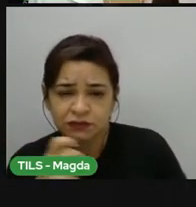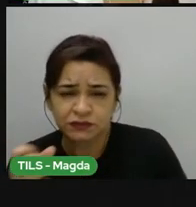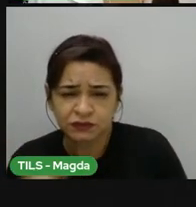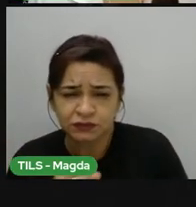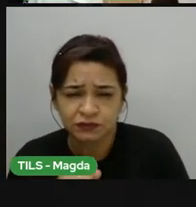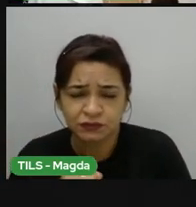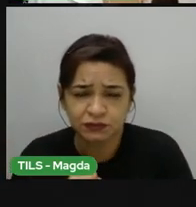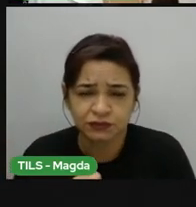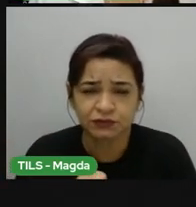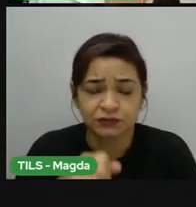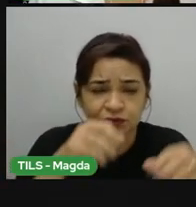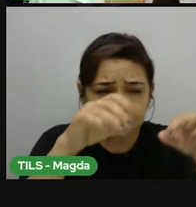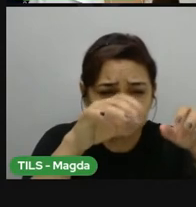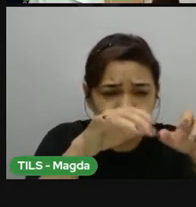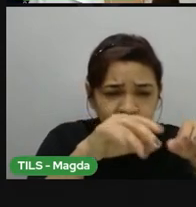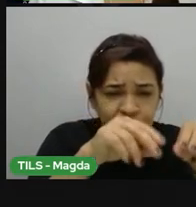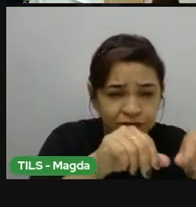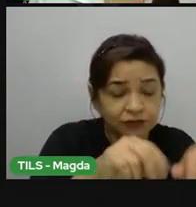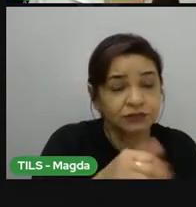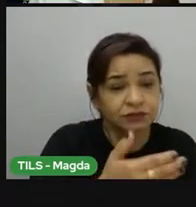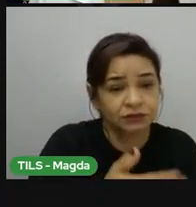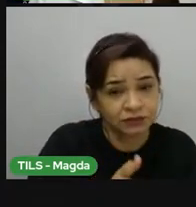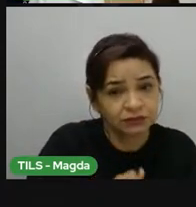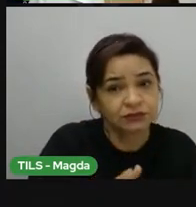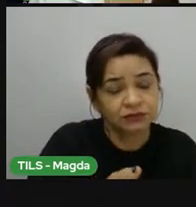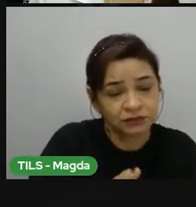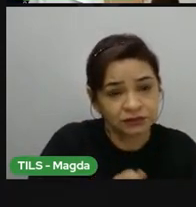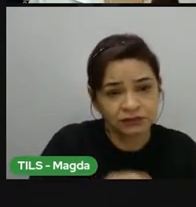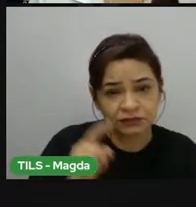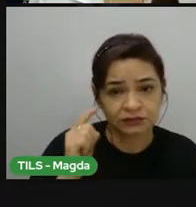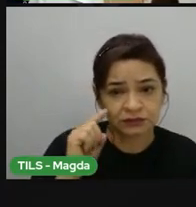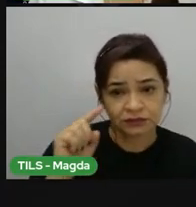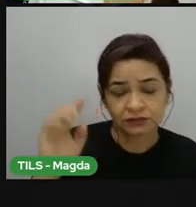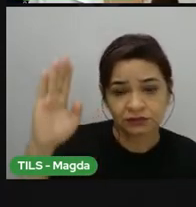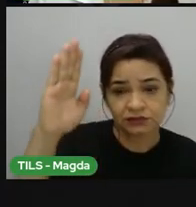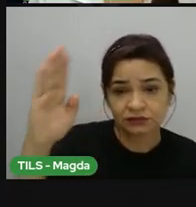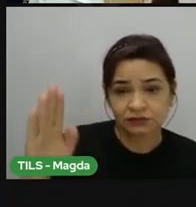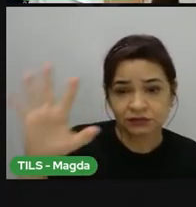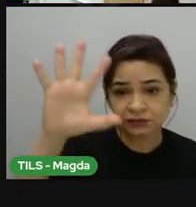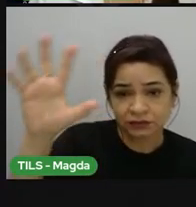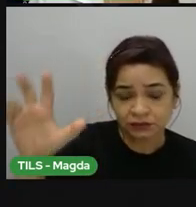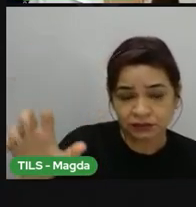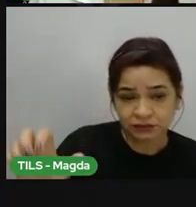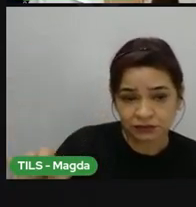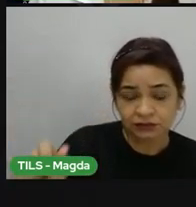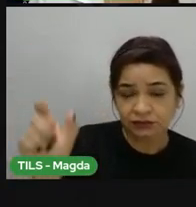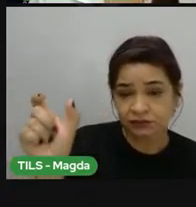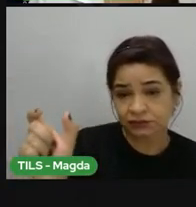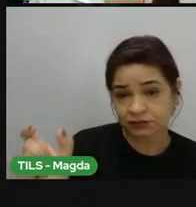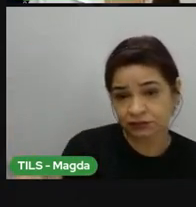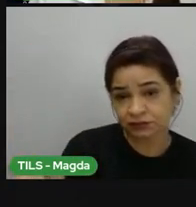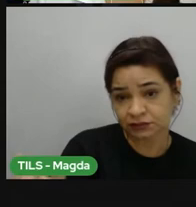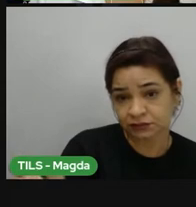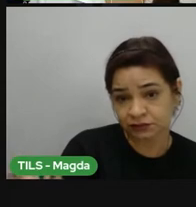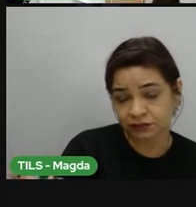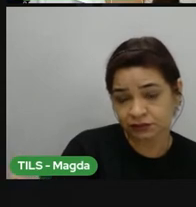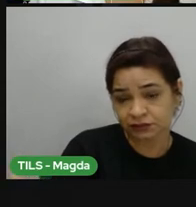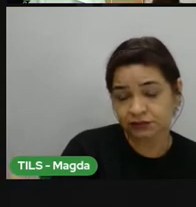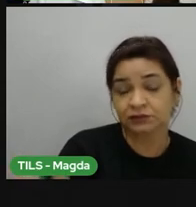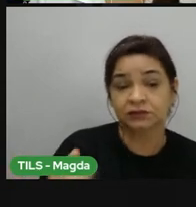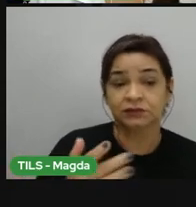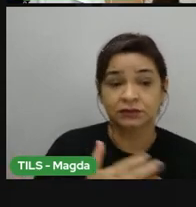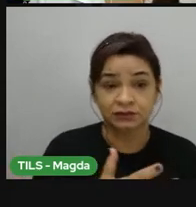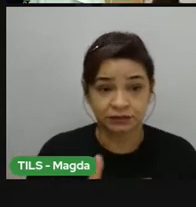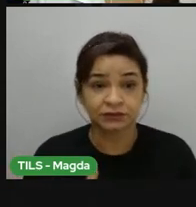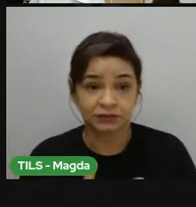geadas e mesmo neve. Abrange a porção sul de Mato Grosso do Sul, partes de São Paulo e do Paraná, e,